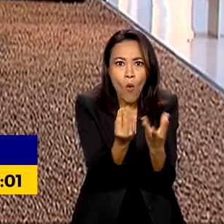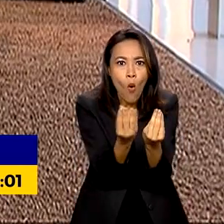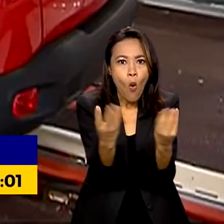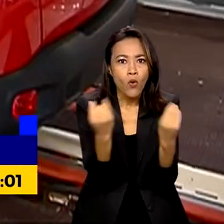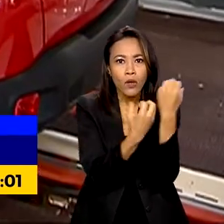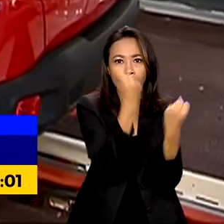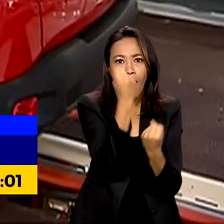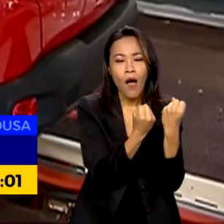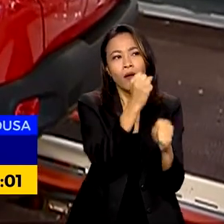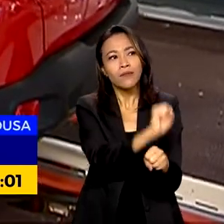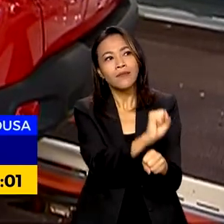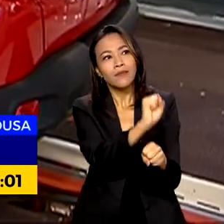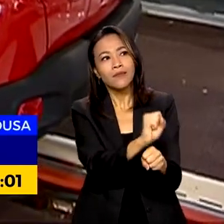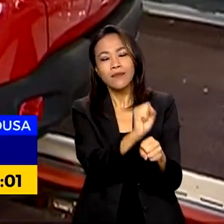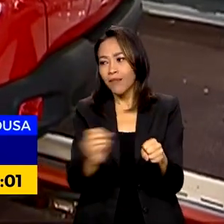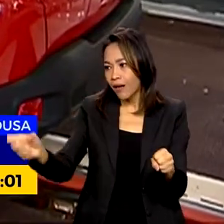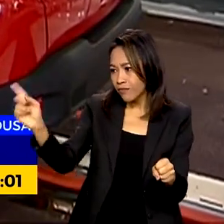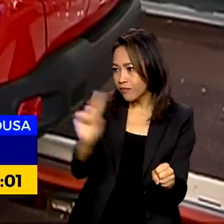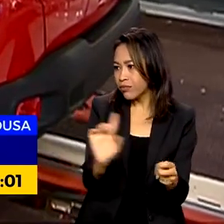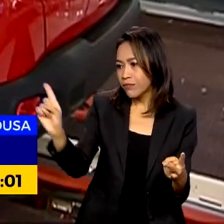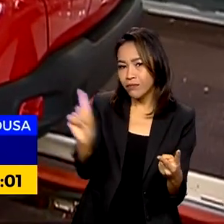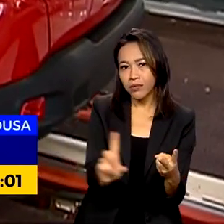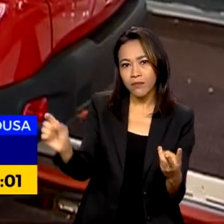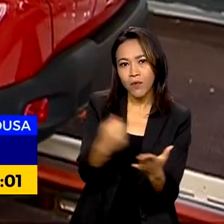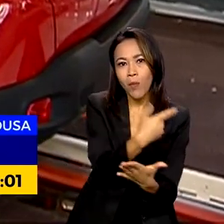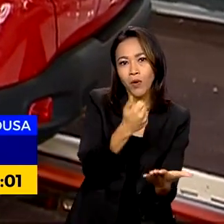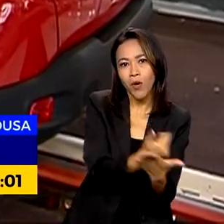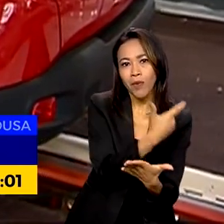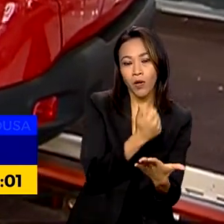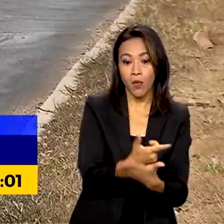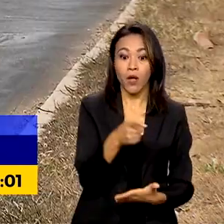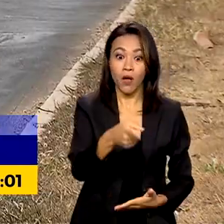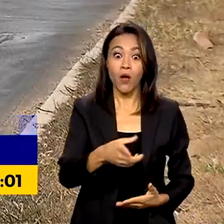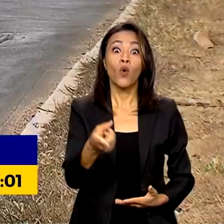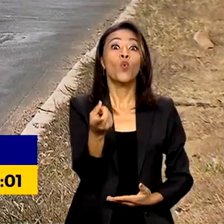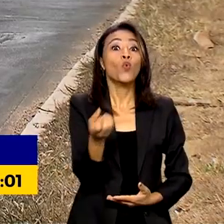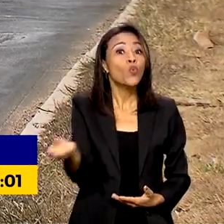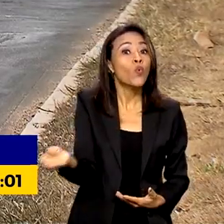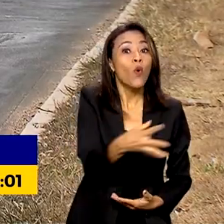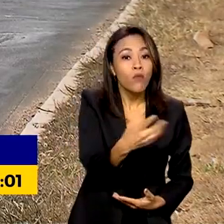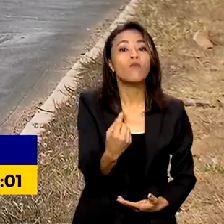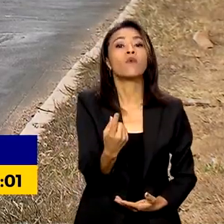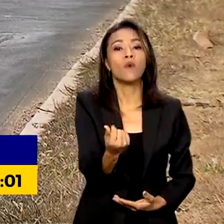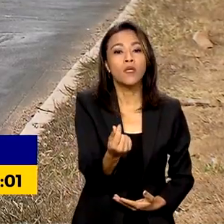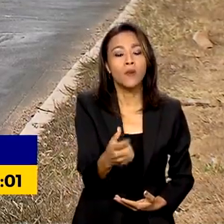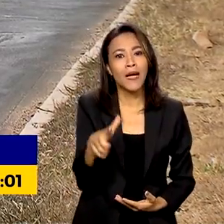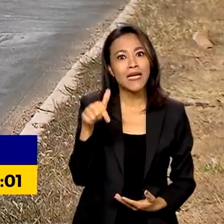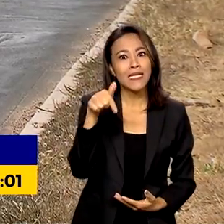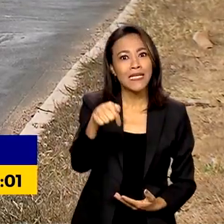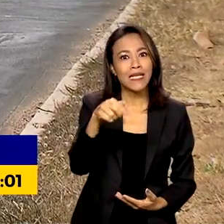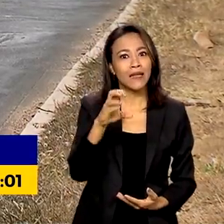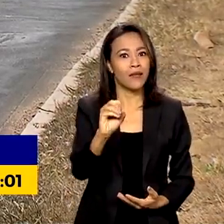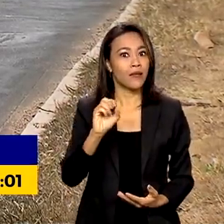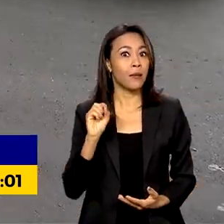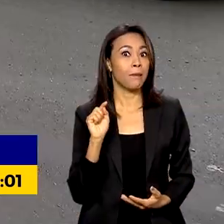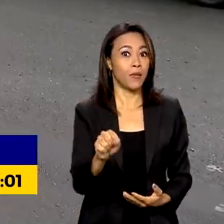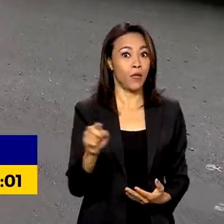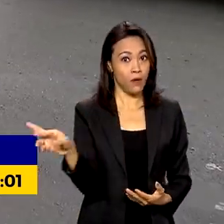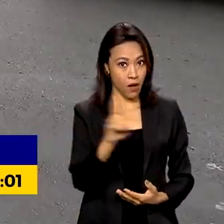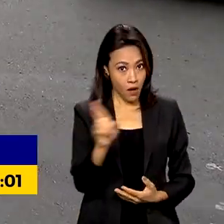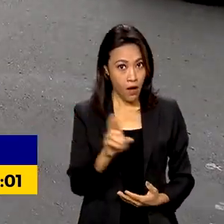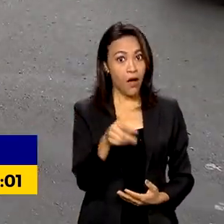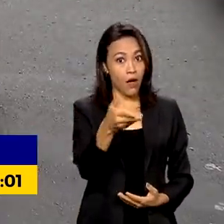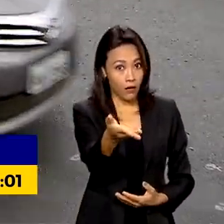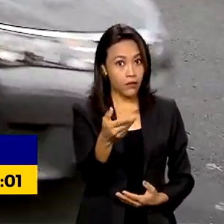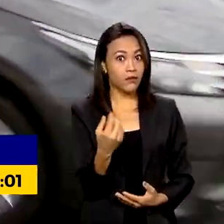comprador. Hoje no Brasil, o veículo novo mais barato custa cerca de 70 mil reais. E